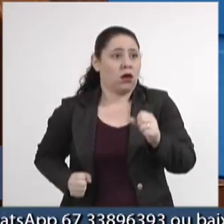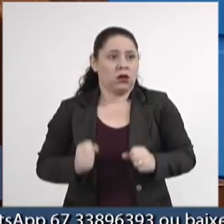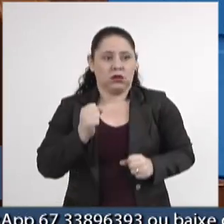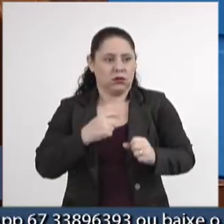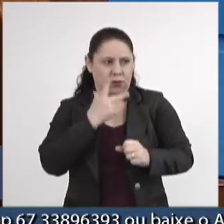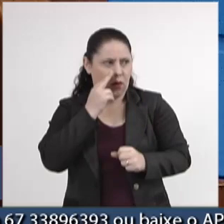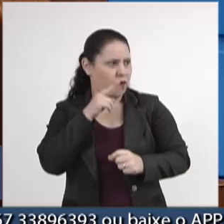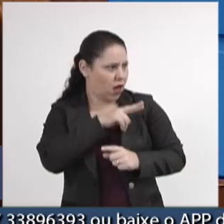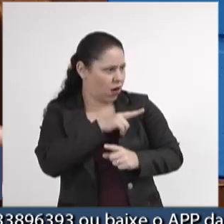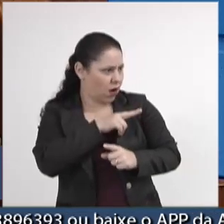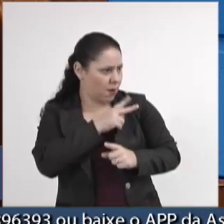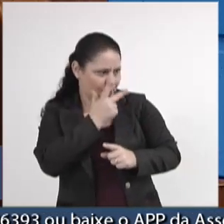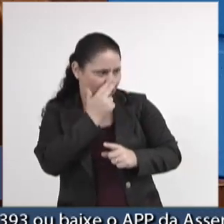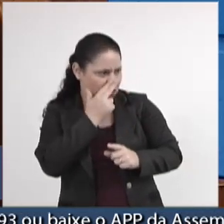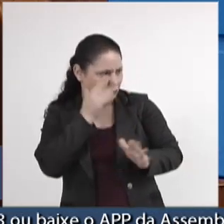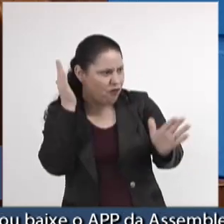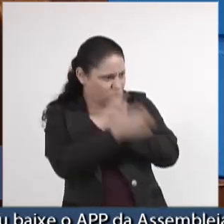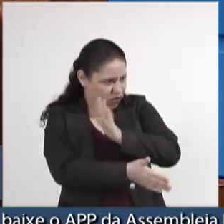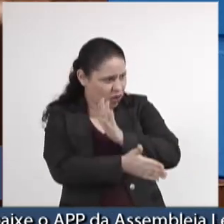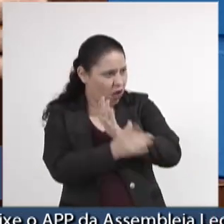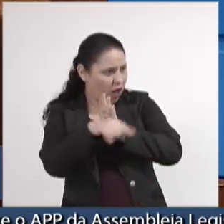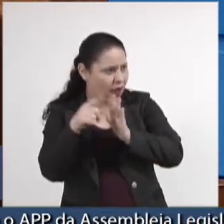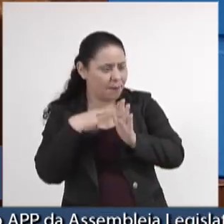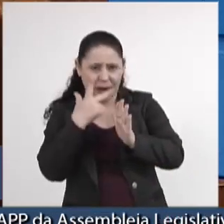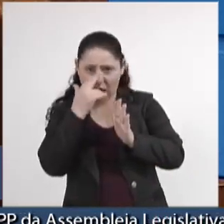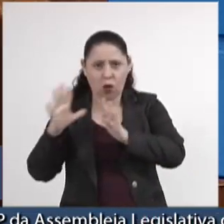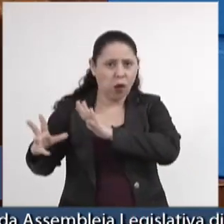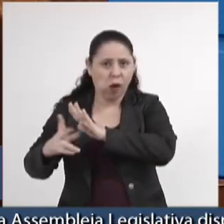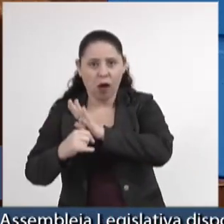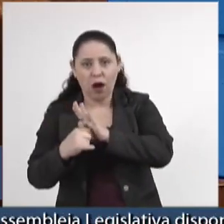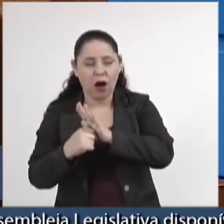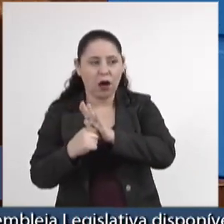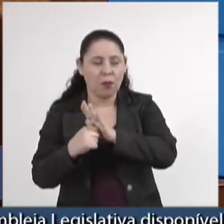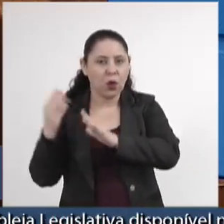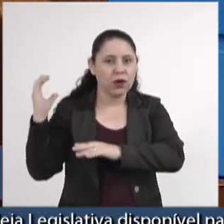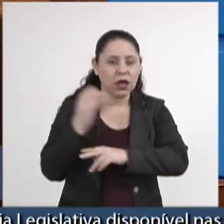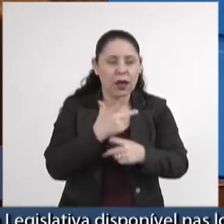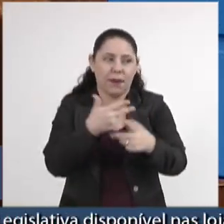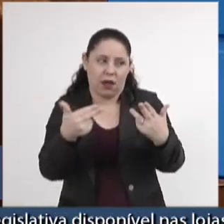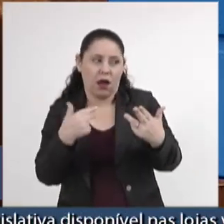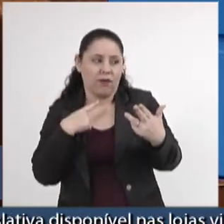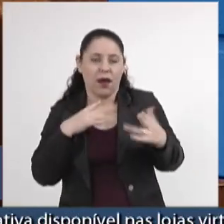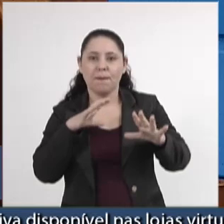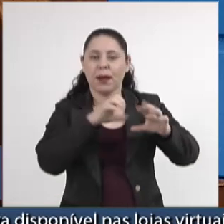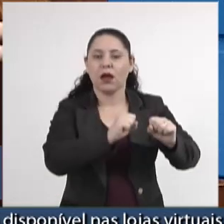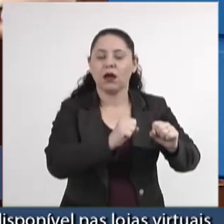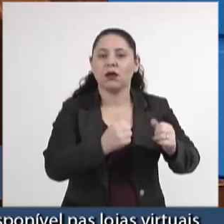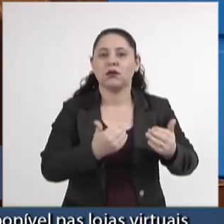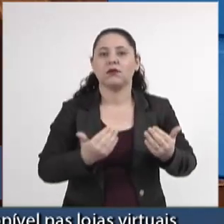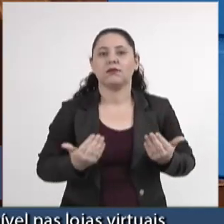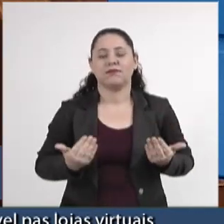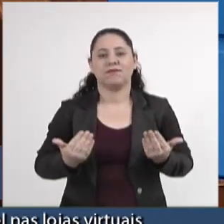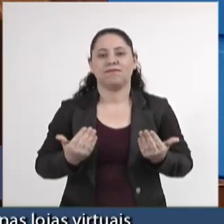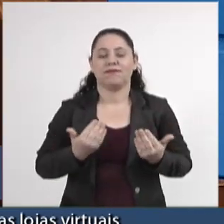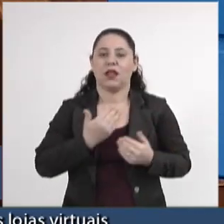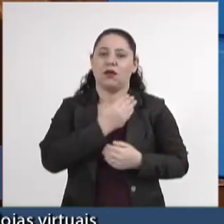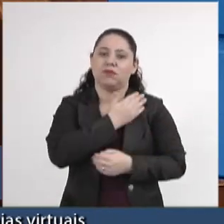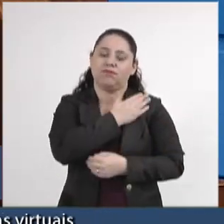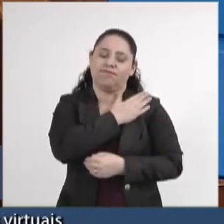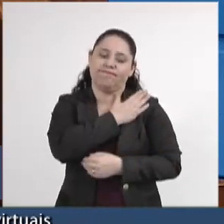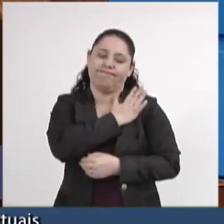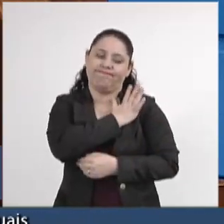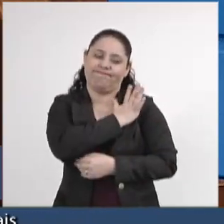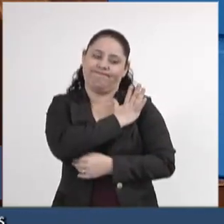porque ele pode ser abordado como um suspeito de ter cometido algo errado. Então, o racismo,